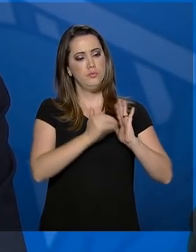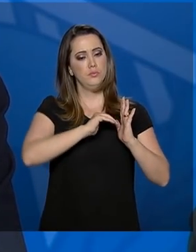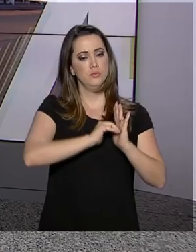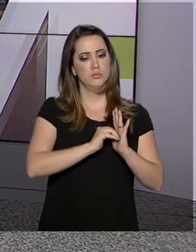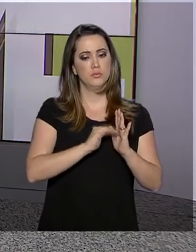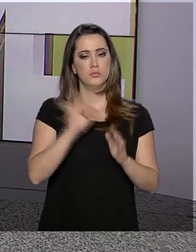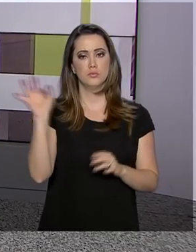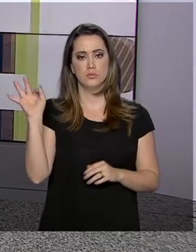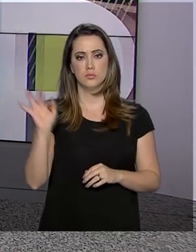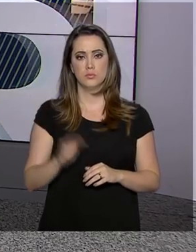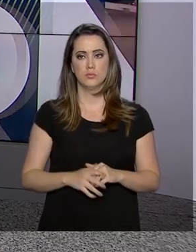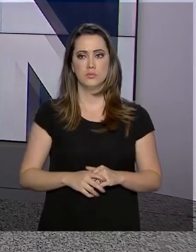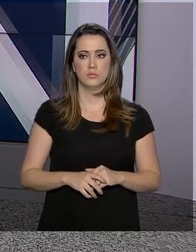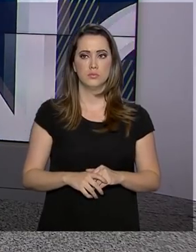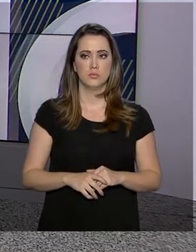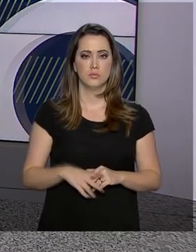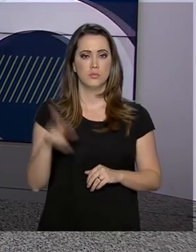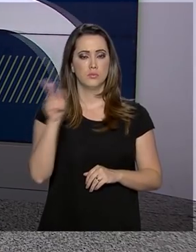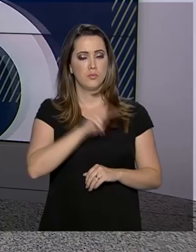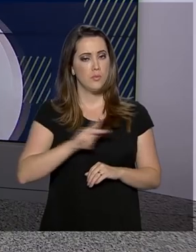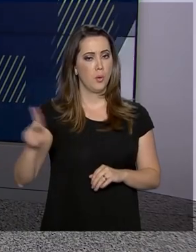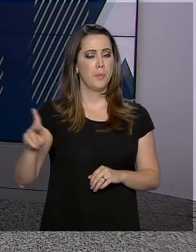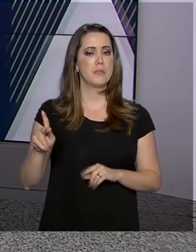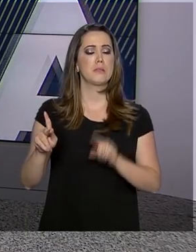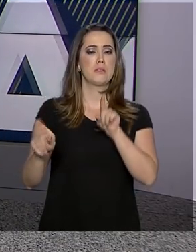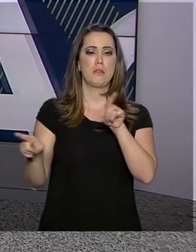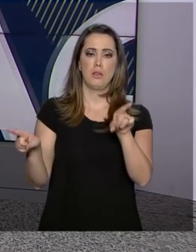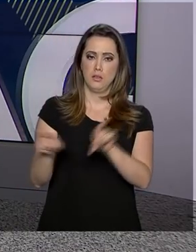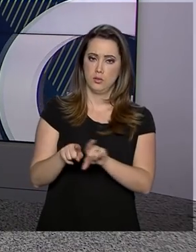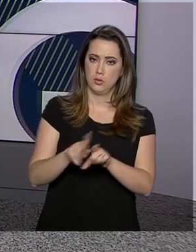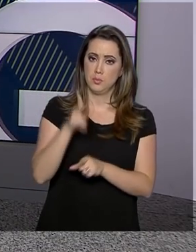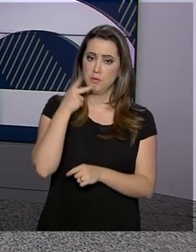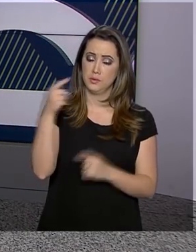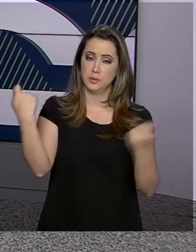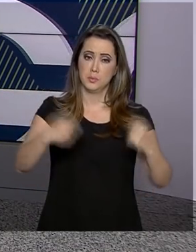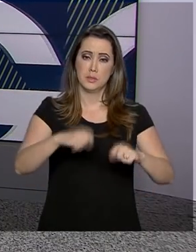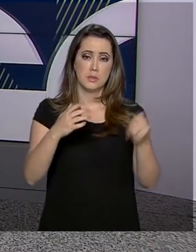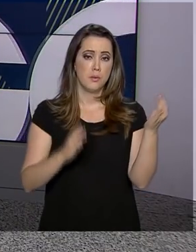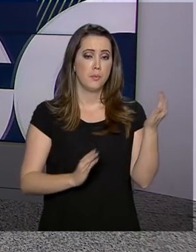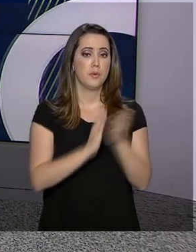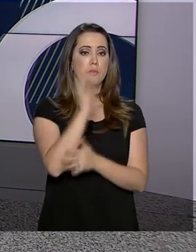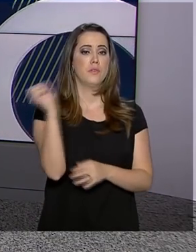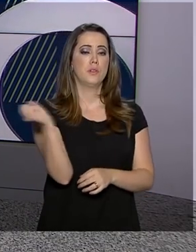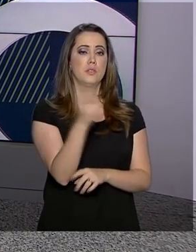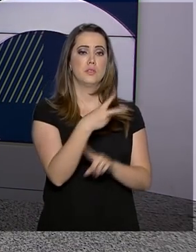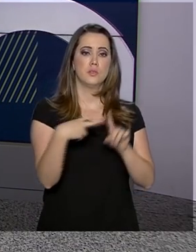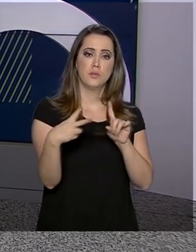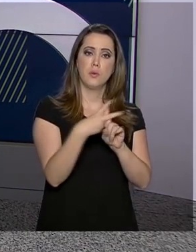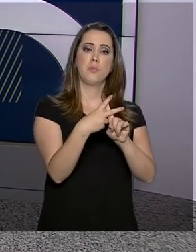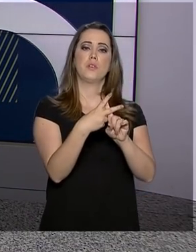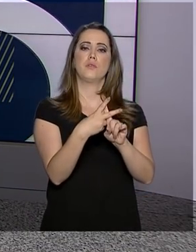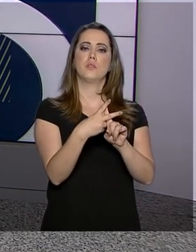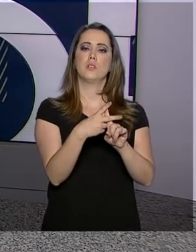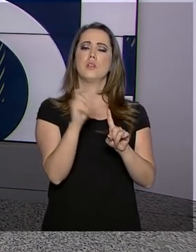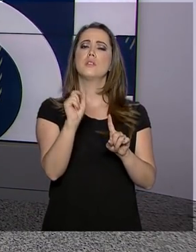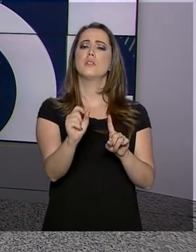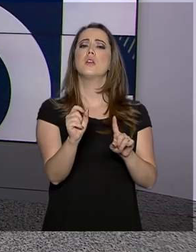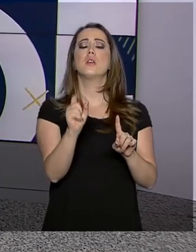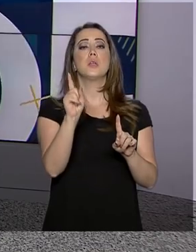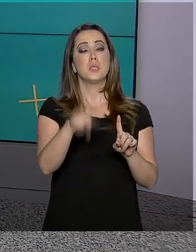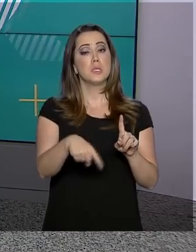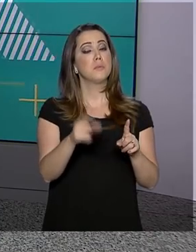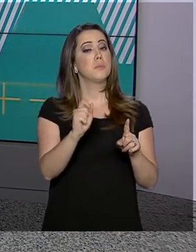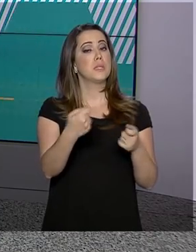Senado Federal. O presidente também reforçou a necessidade de aprovação da nova Previdência para, segundo ele,